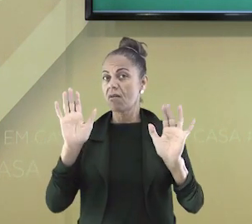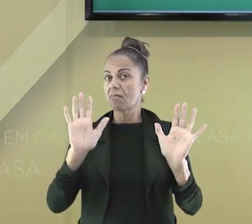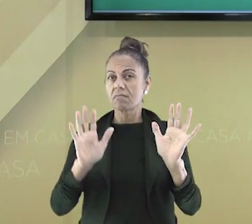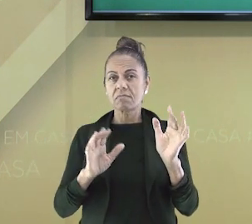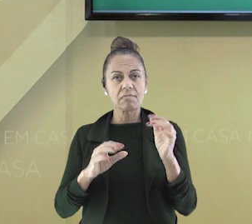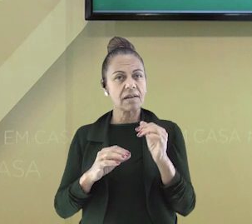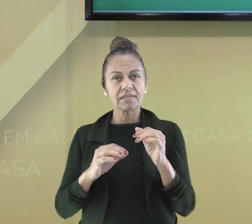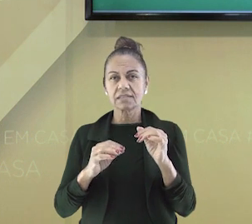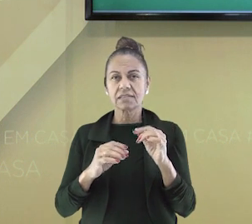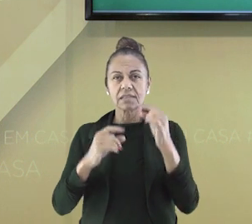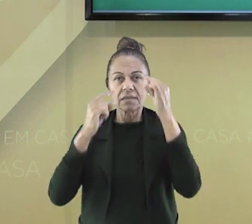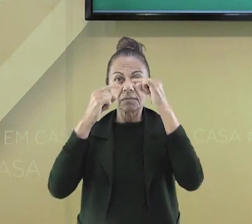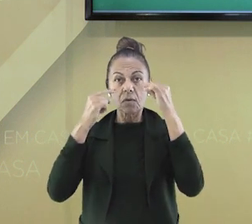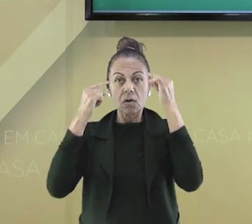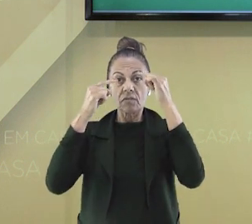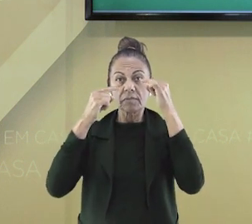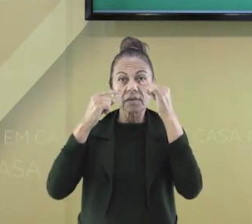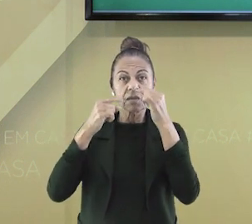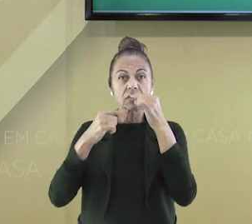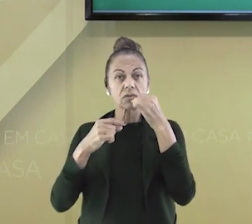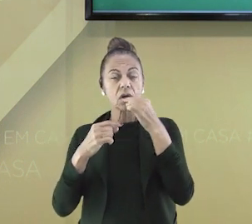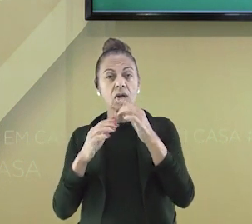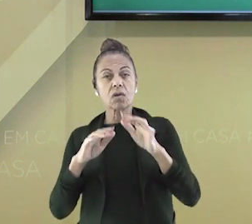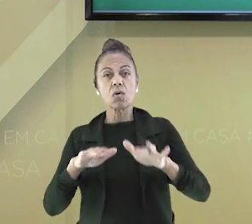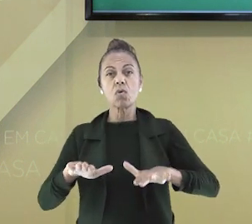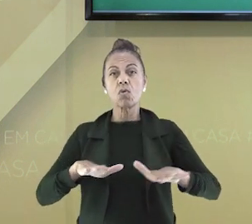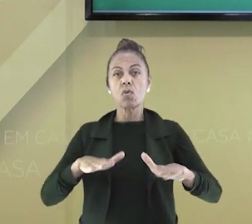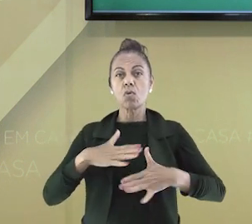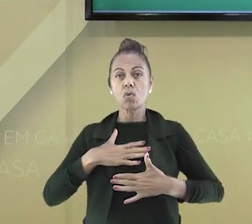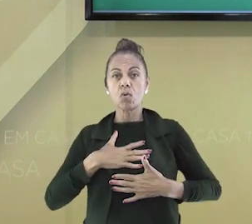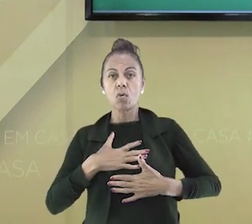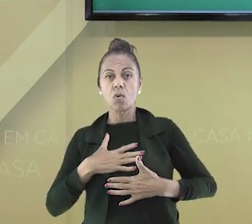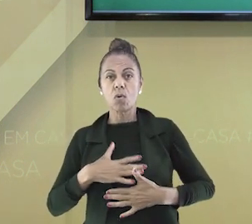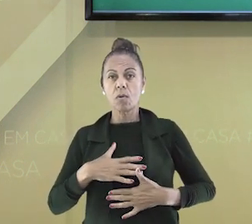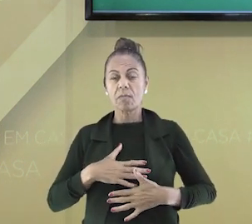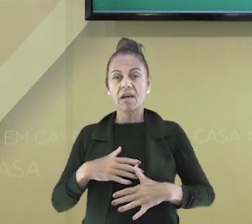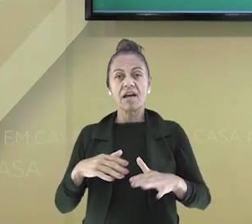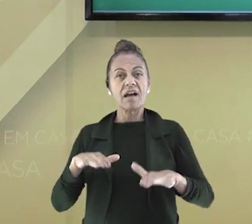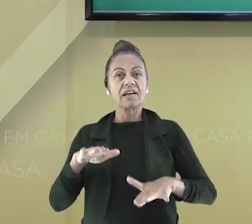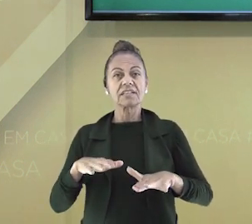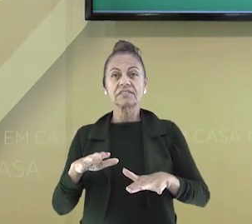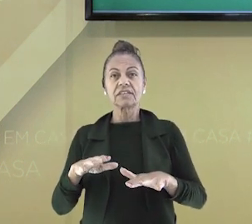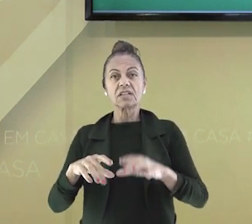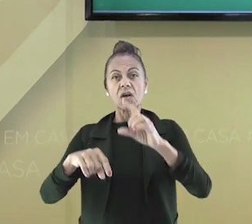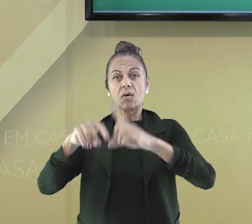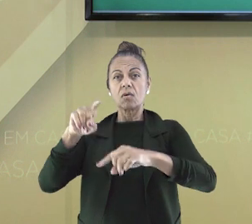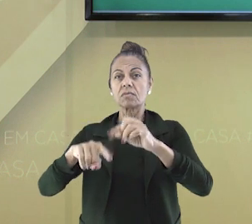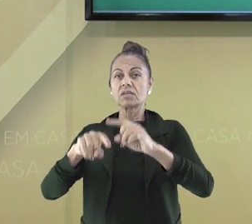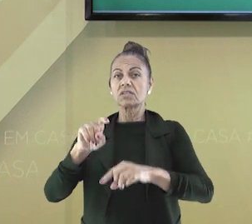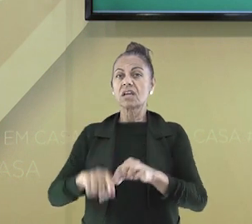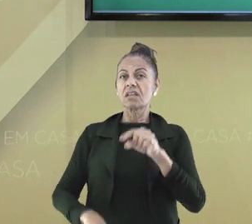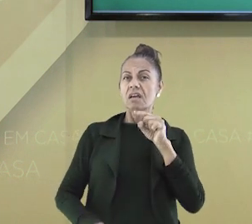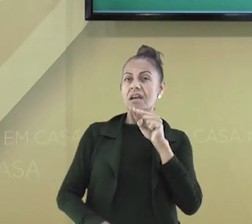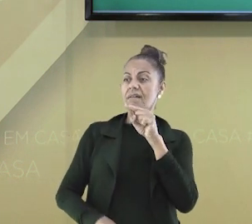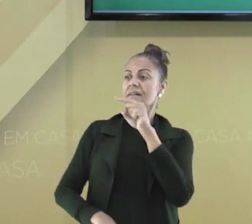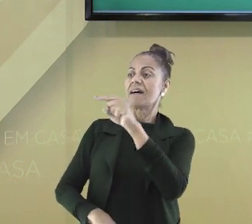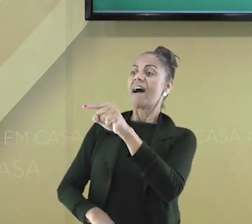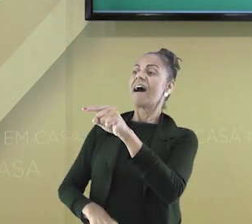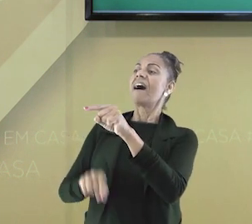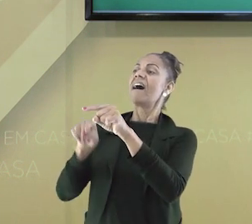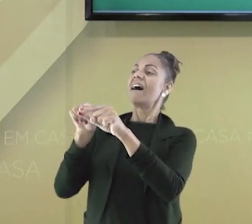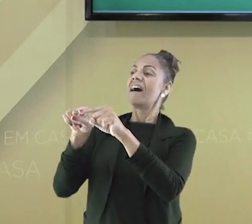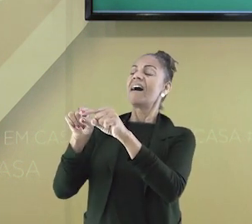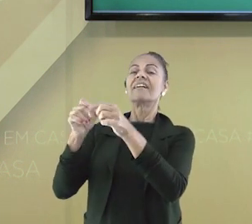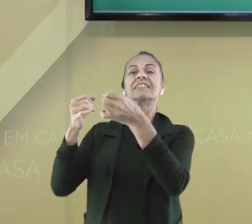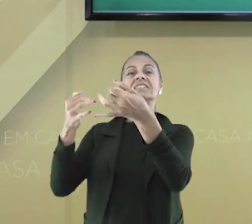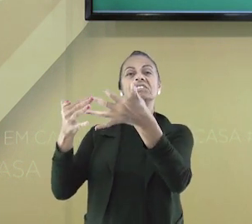movimentamos os olhos, o corpo e até apontamos para algum objeto que explique o que queremos